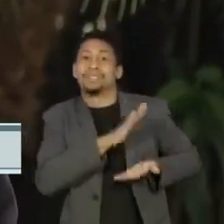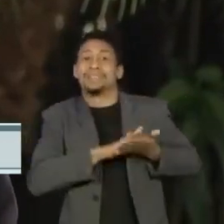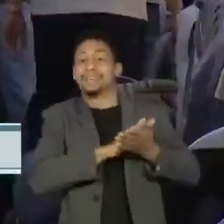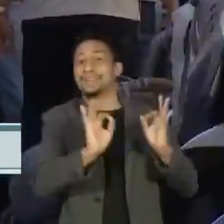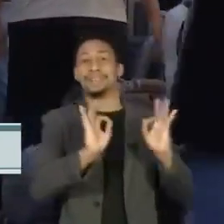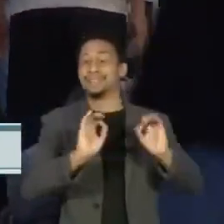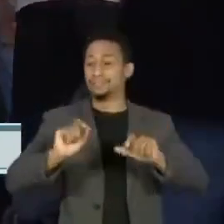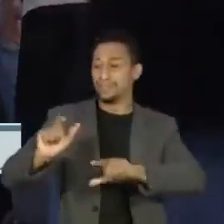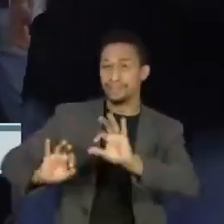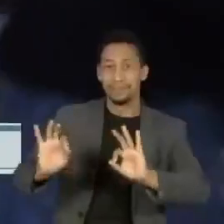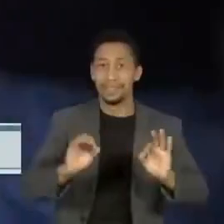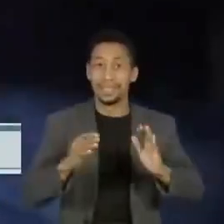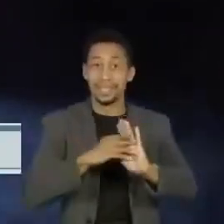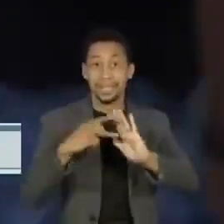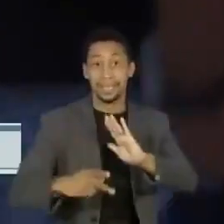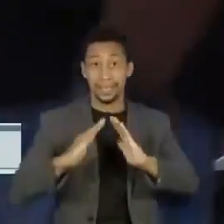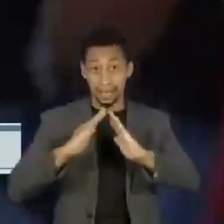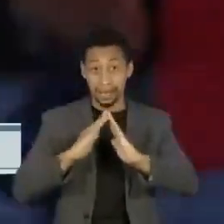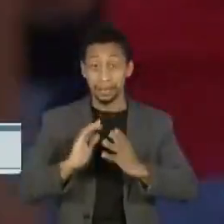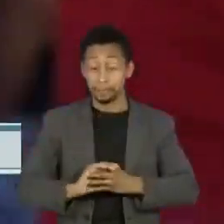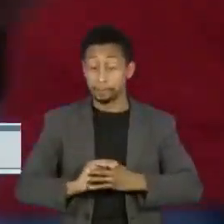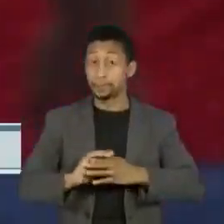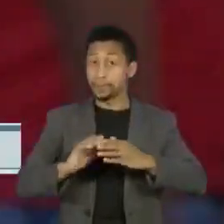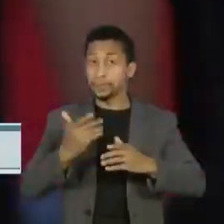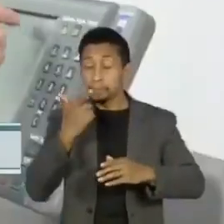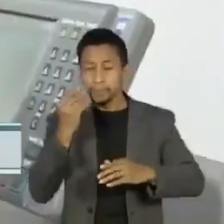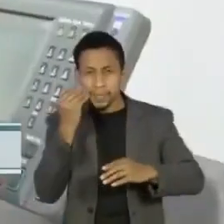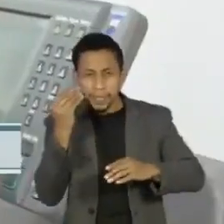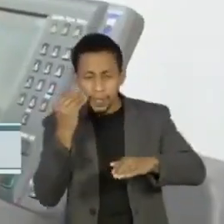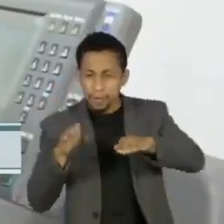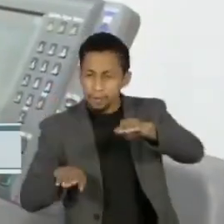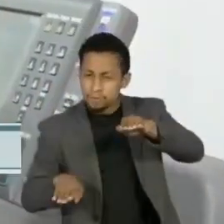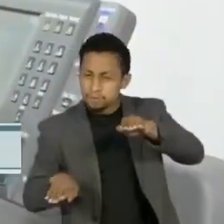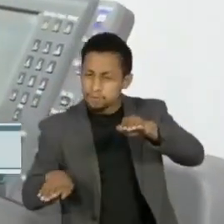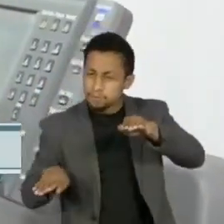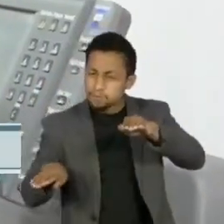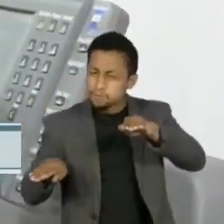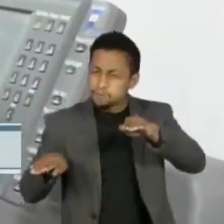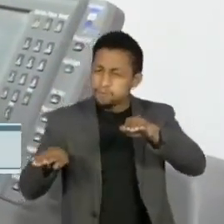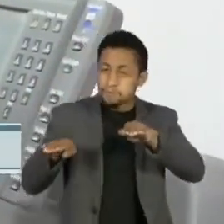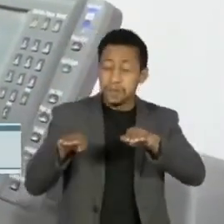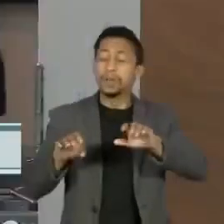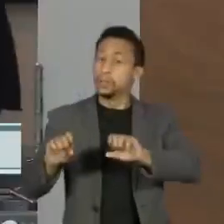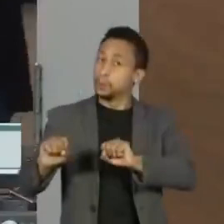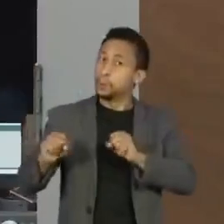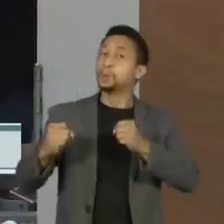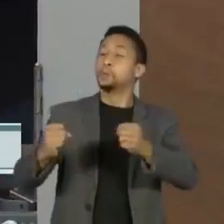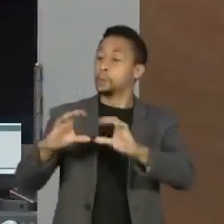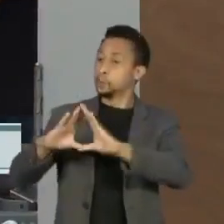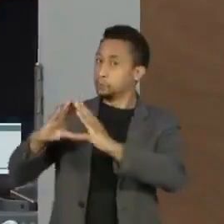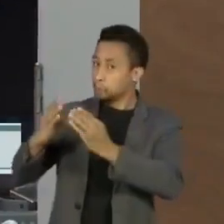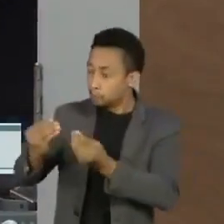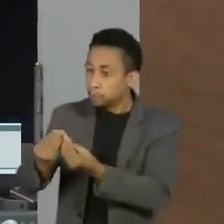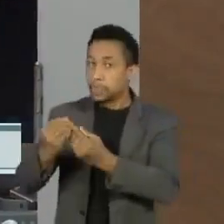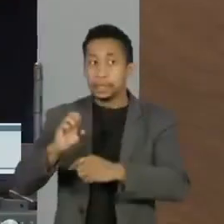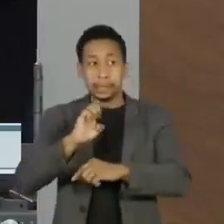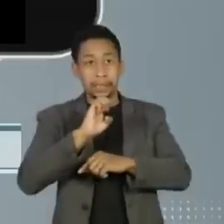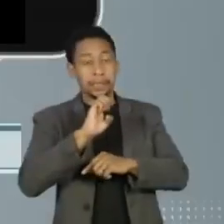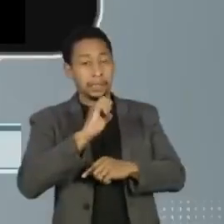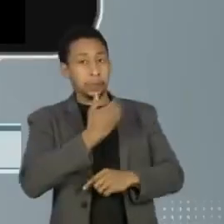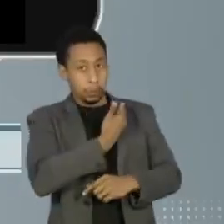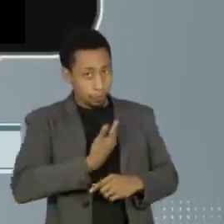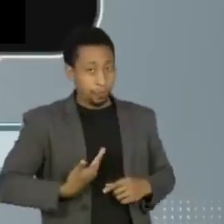domésticas. Os caminhos para combater a desigualdade de gênero passam por um esforço que envolve famílias, Estado e